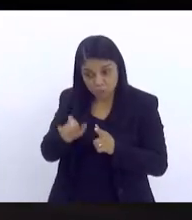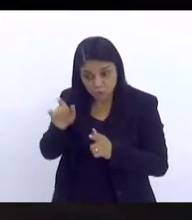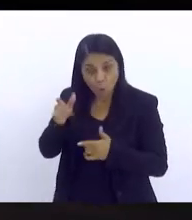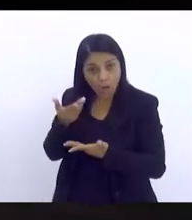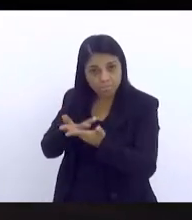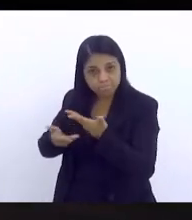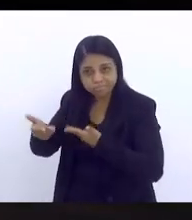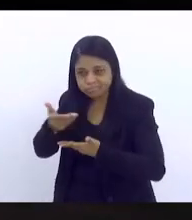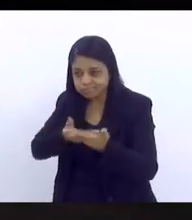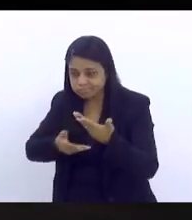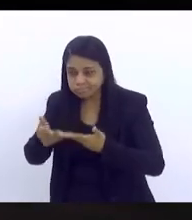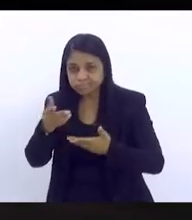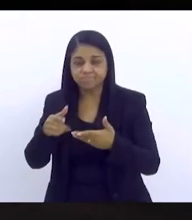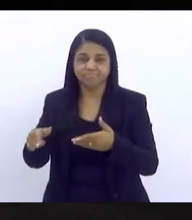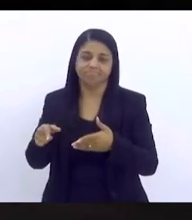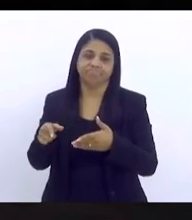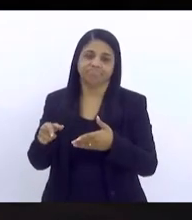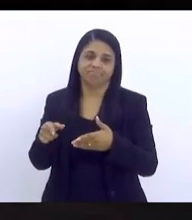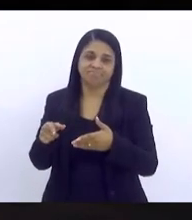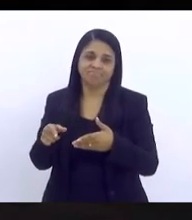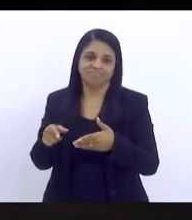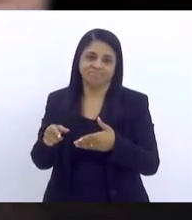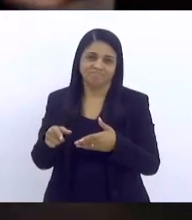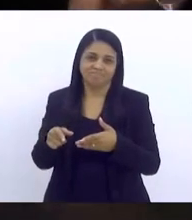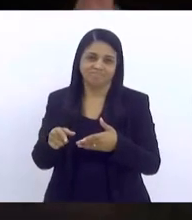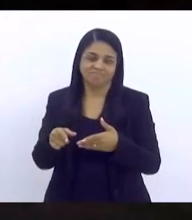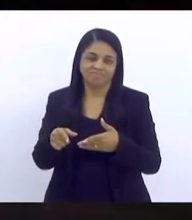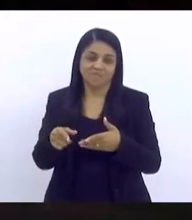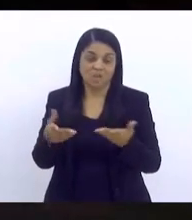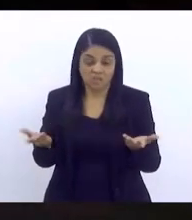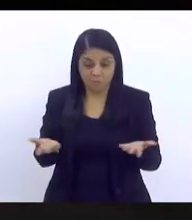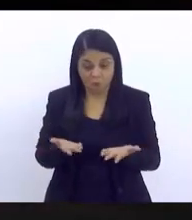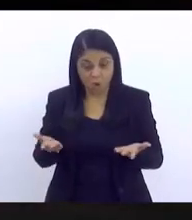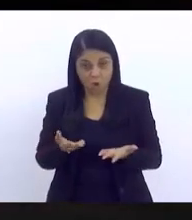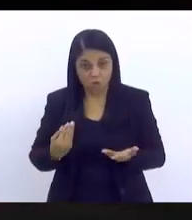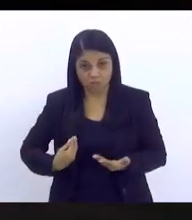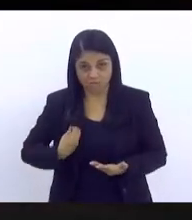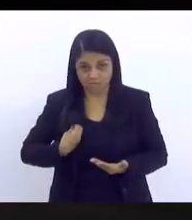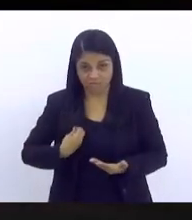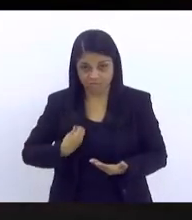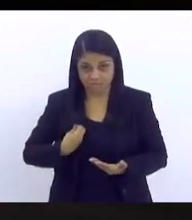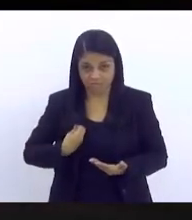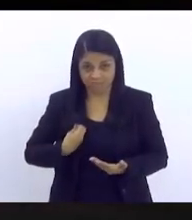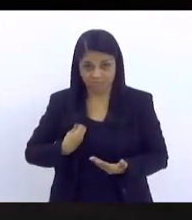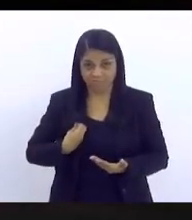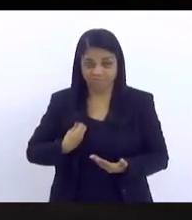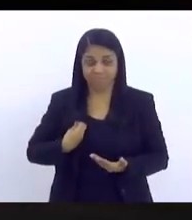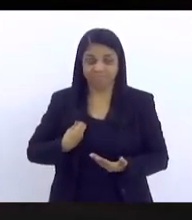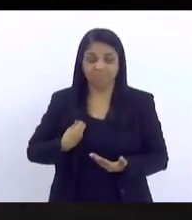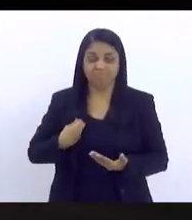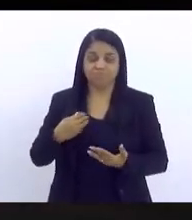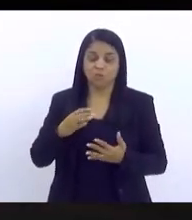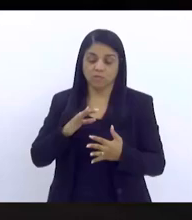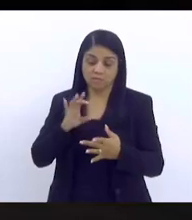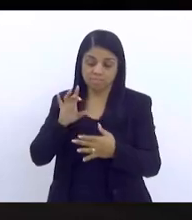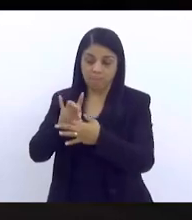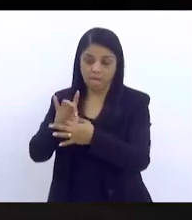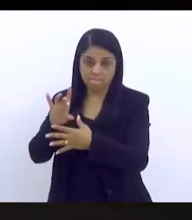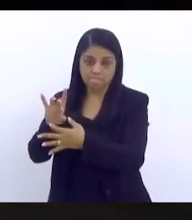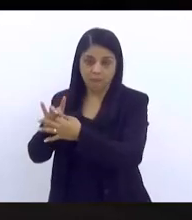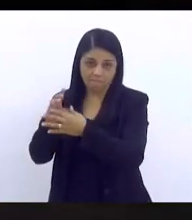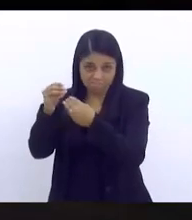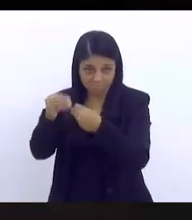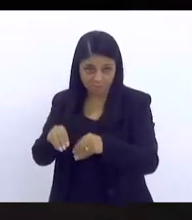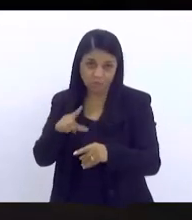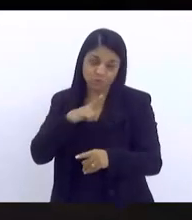é provisório, como tudo nessa vida, ainda mais com essa rede precarizada. Então, acho que a gente tem que